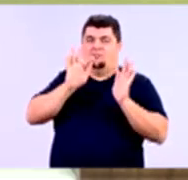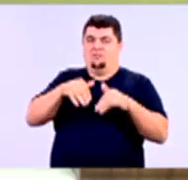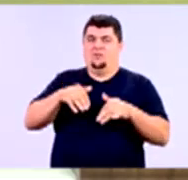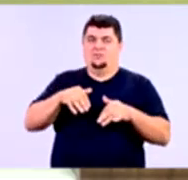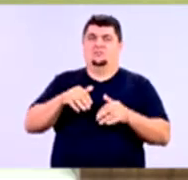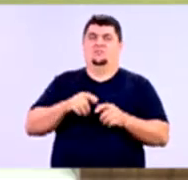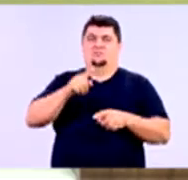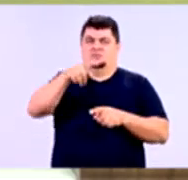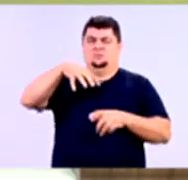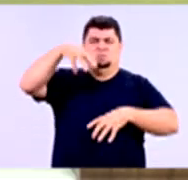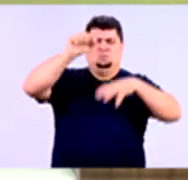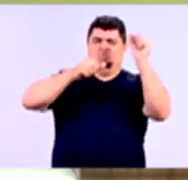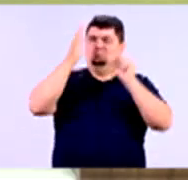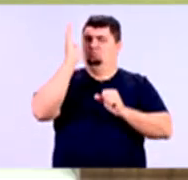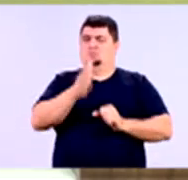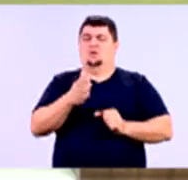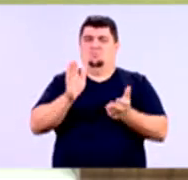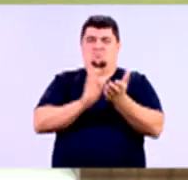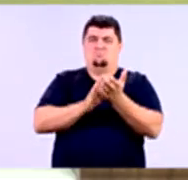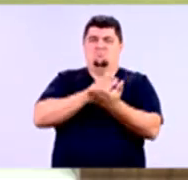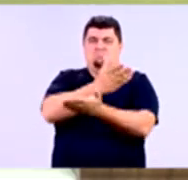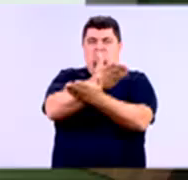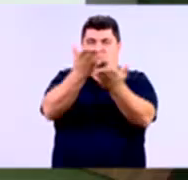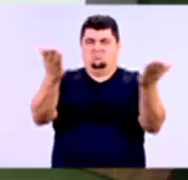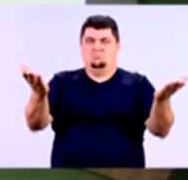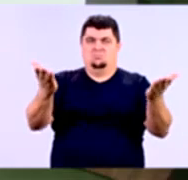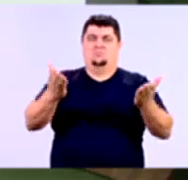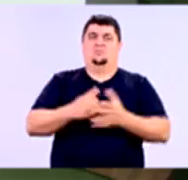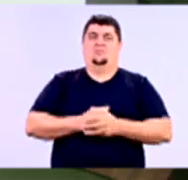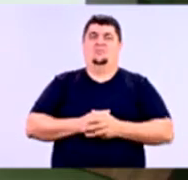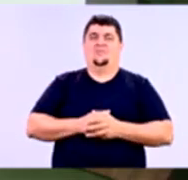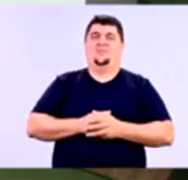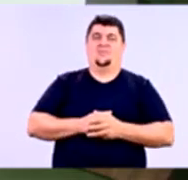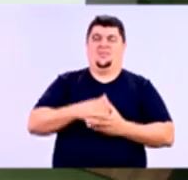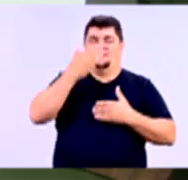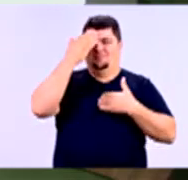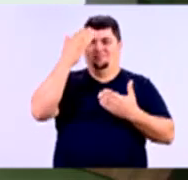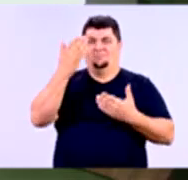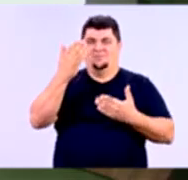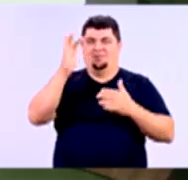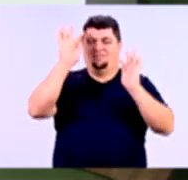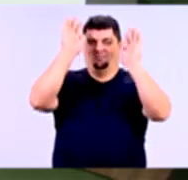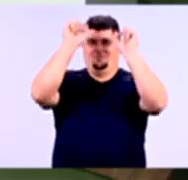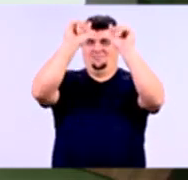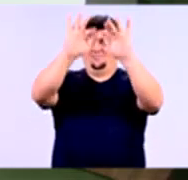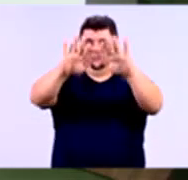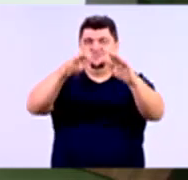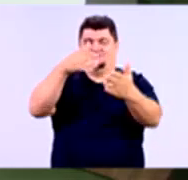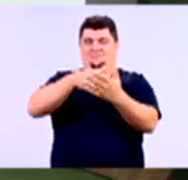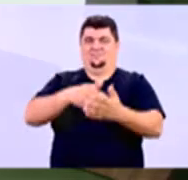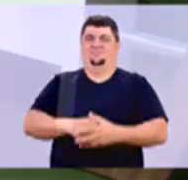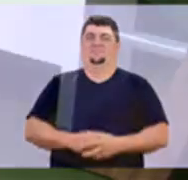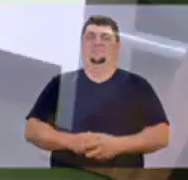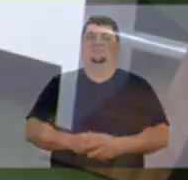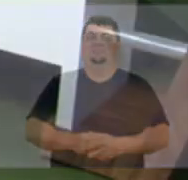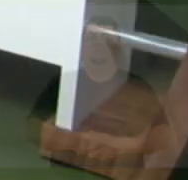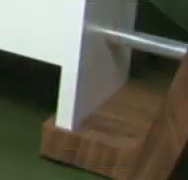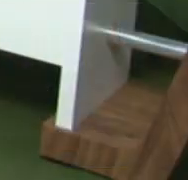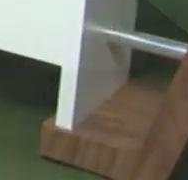vitoriosos. Muito parabéns para vocês. Valeu, gente. Fiquem com Deus e até a próxima. Tchau.